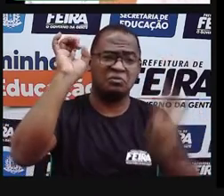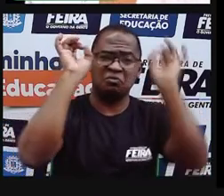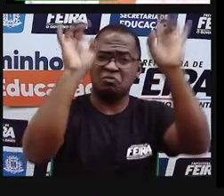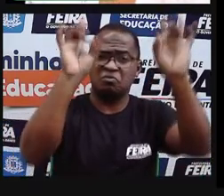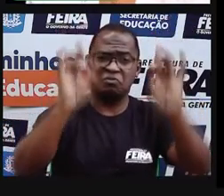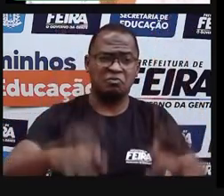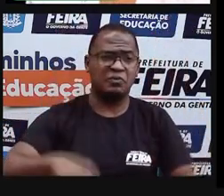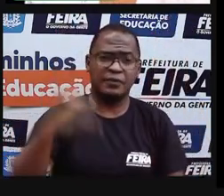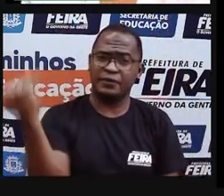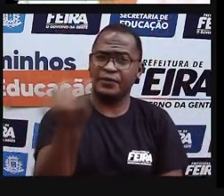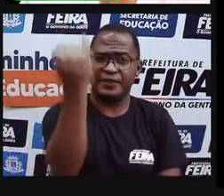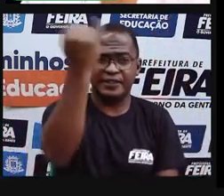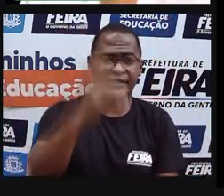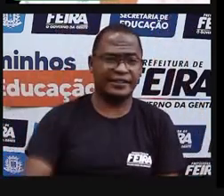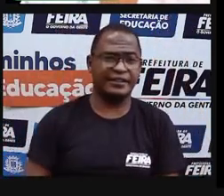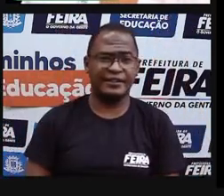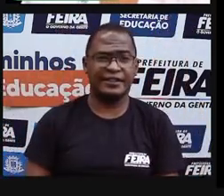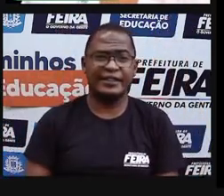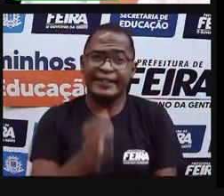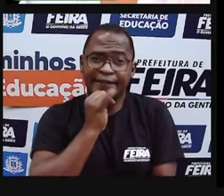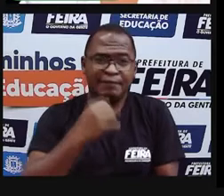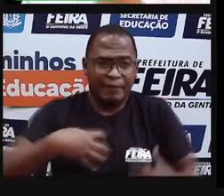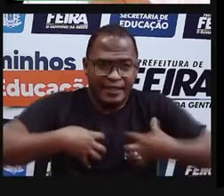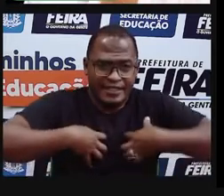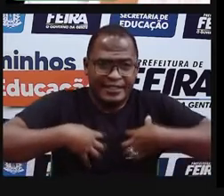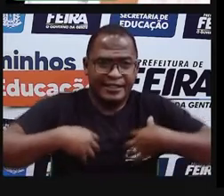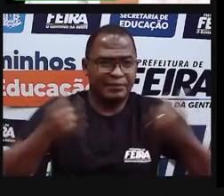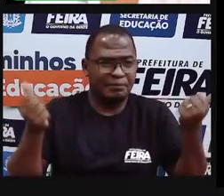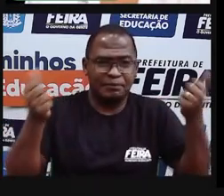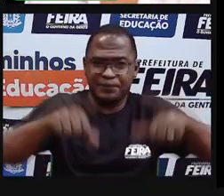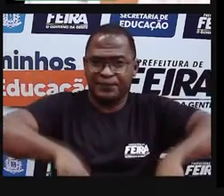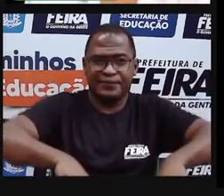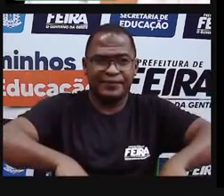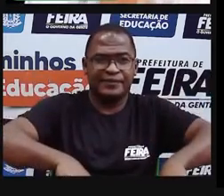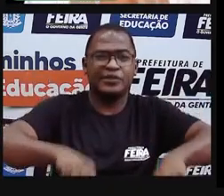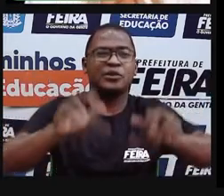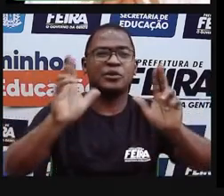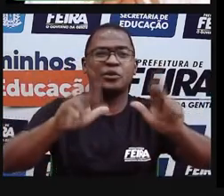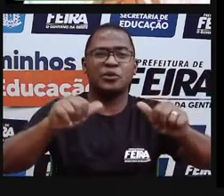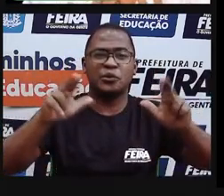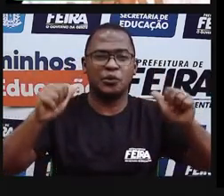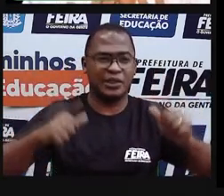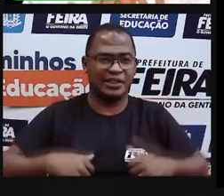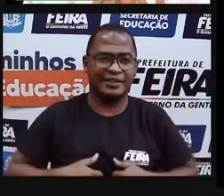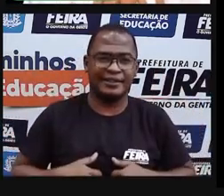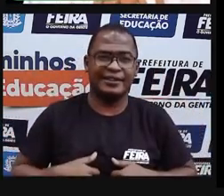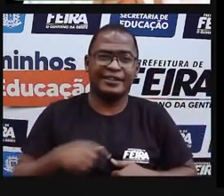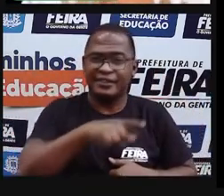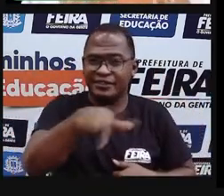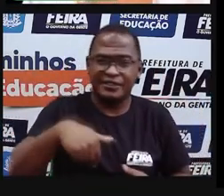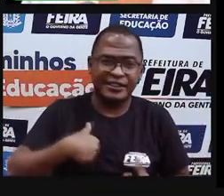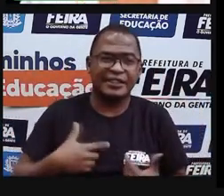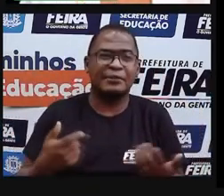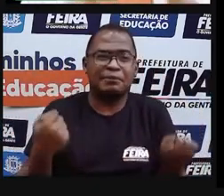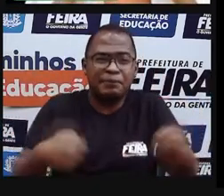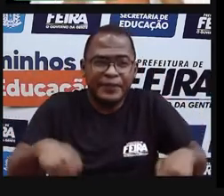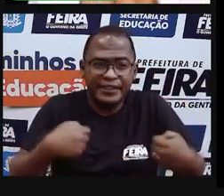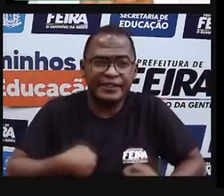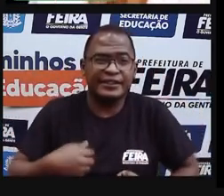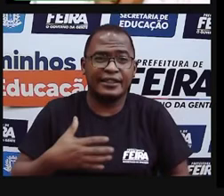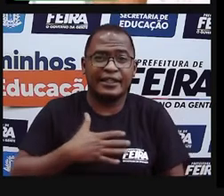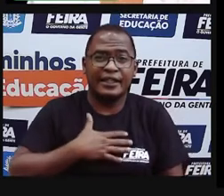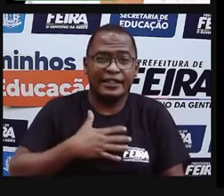encontre, não se sinta diminuído. Não se sinta inferior. Se aproprie dessa palavra.